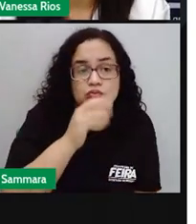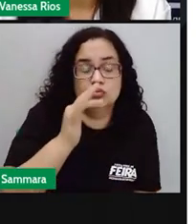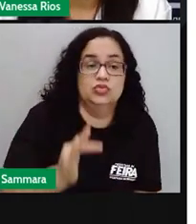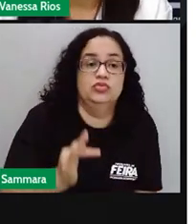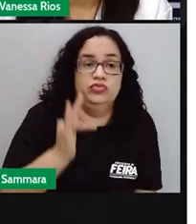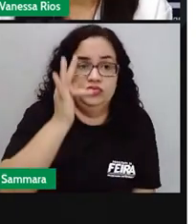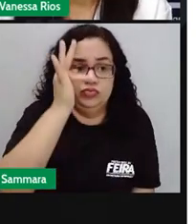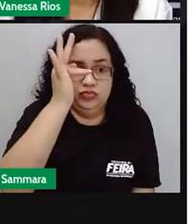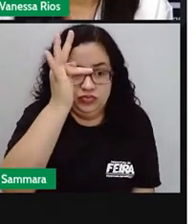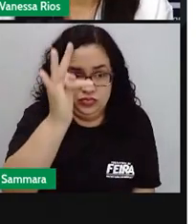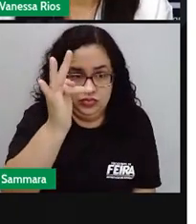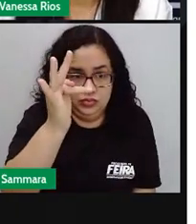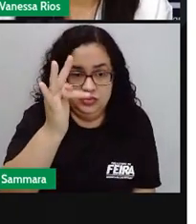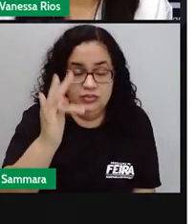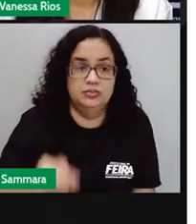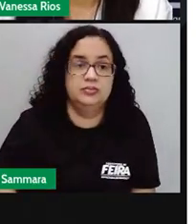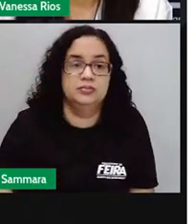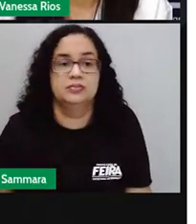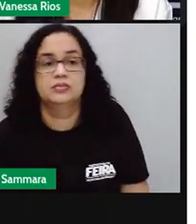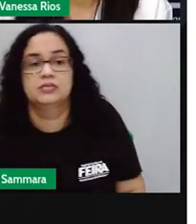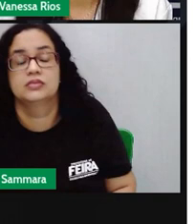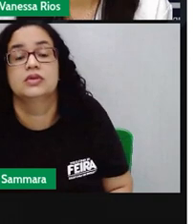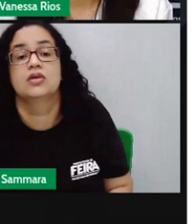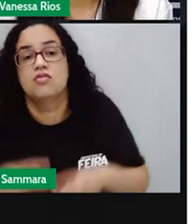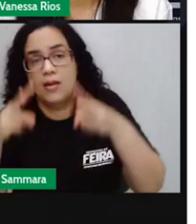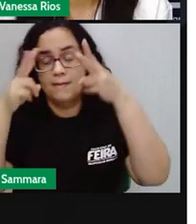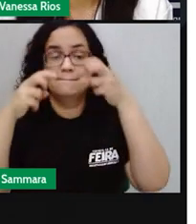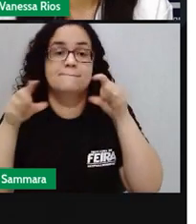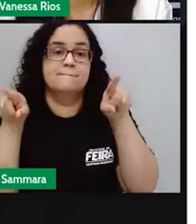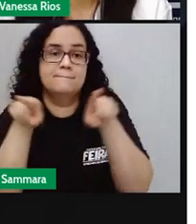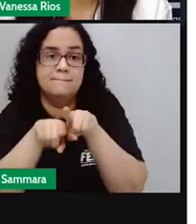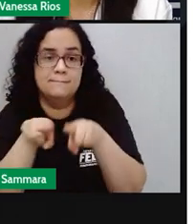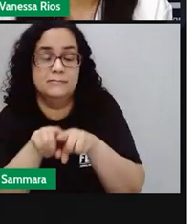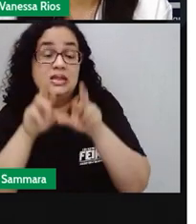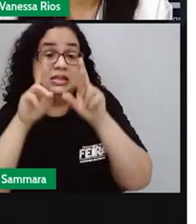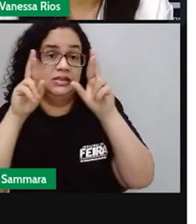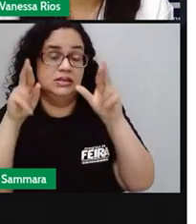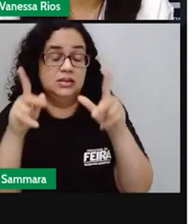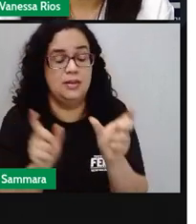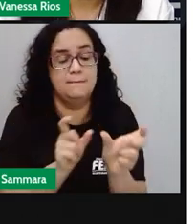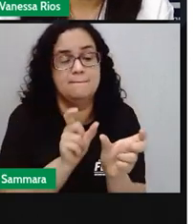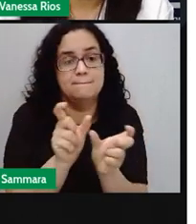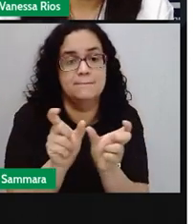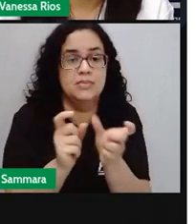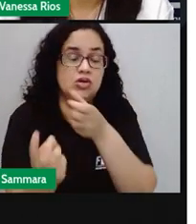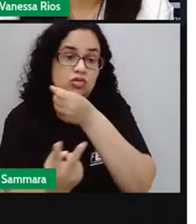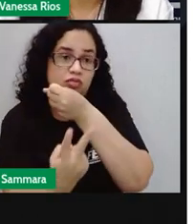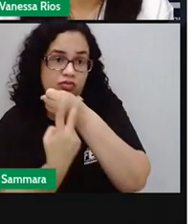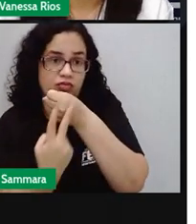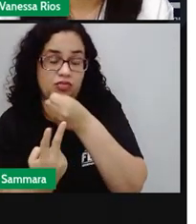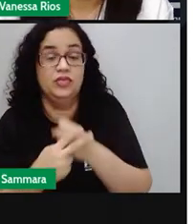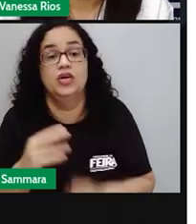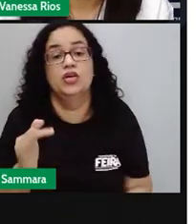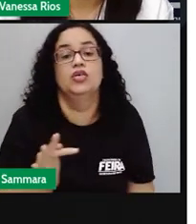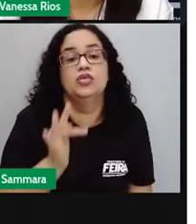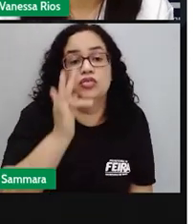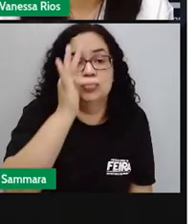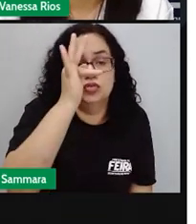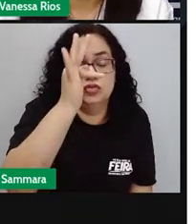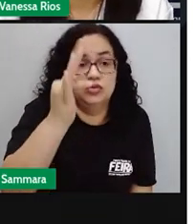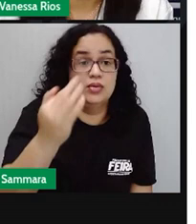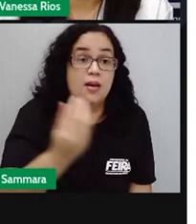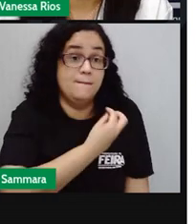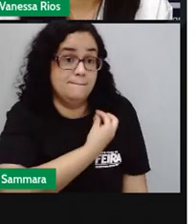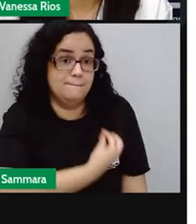futuro. Então a gente observa também diferenças nas terminações dos verbos no futuro do presente